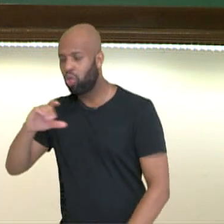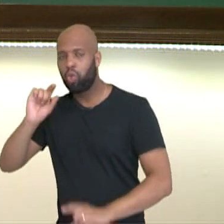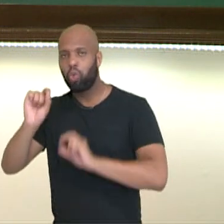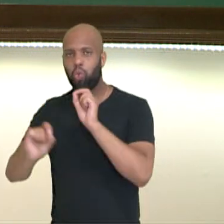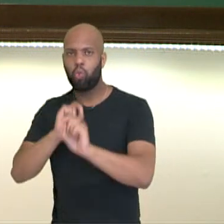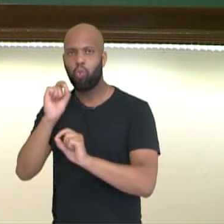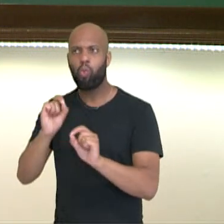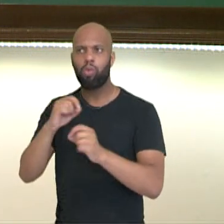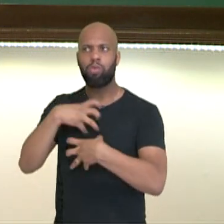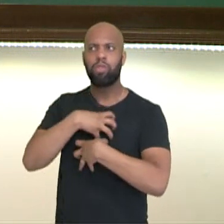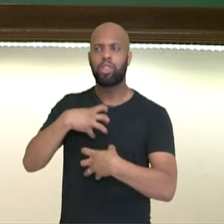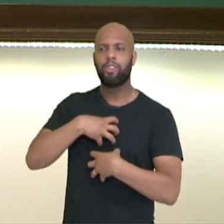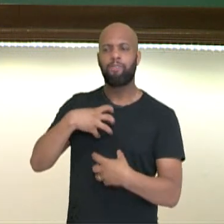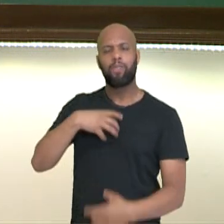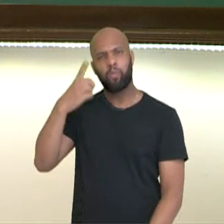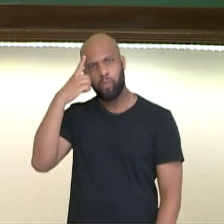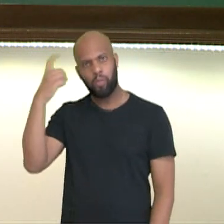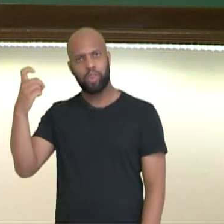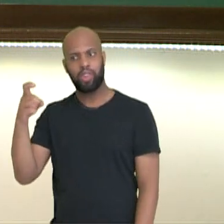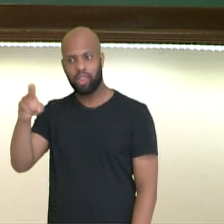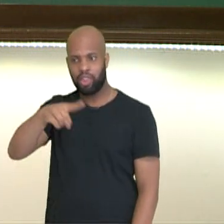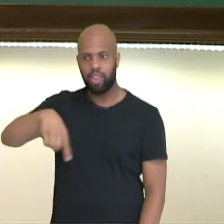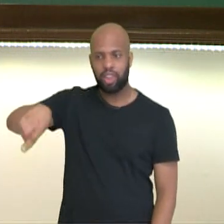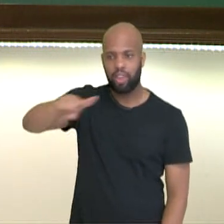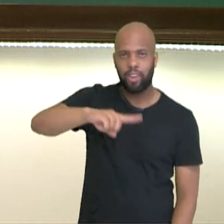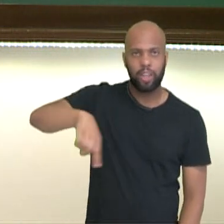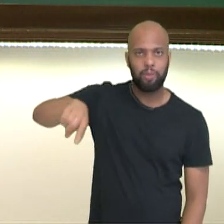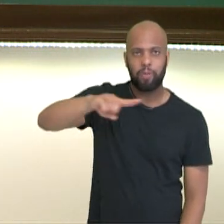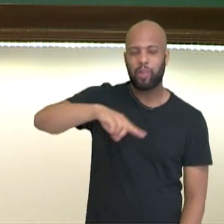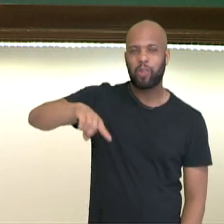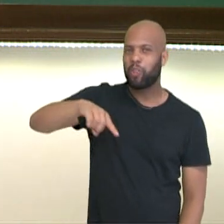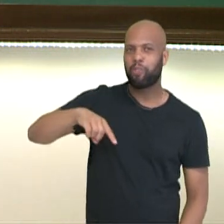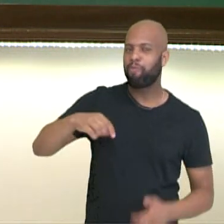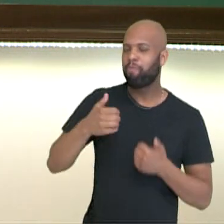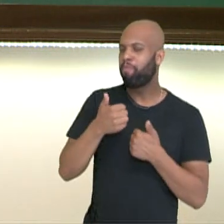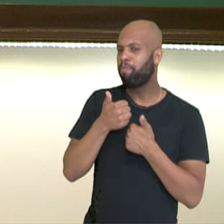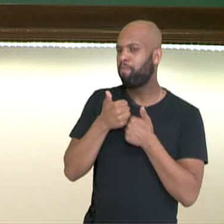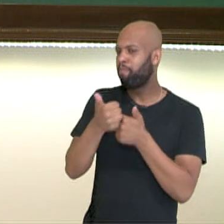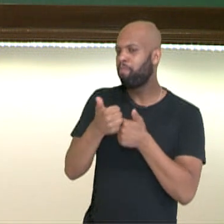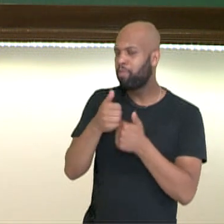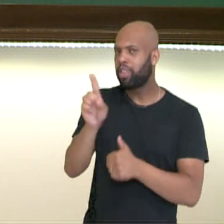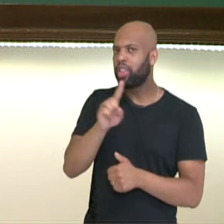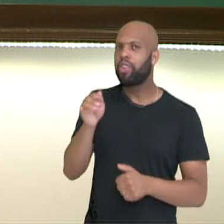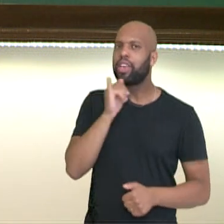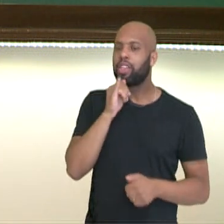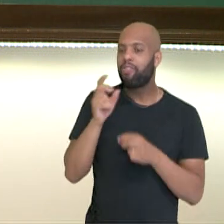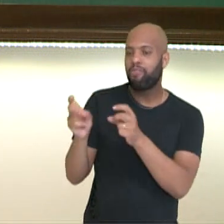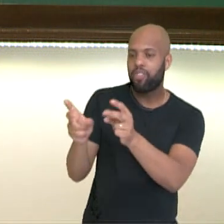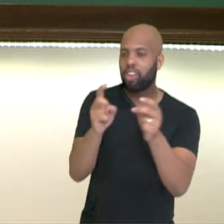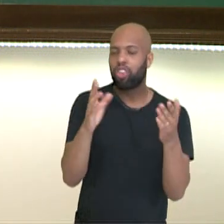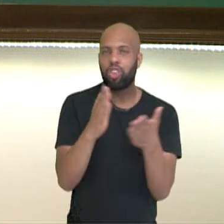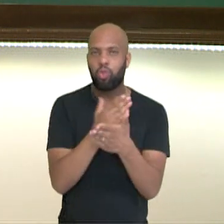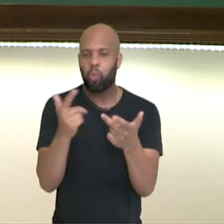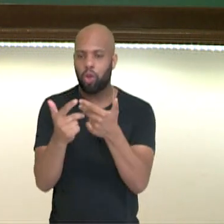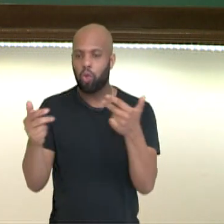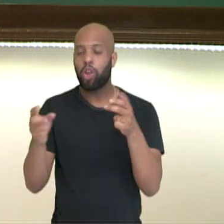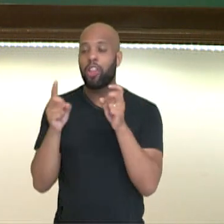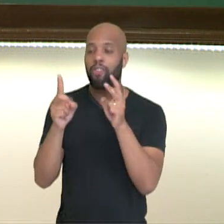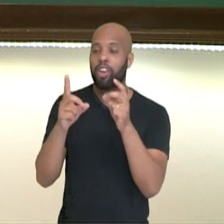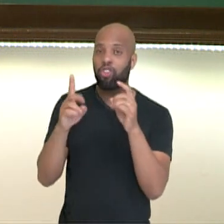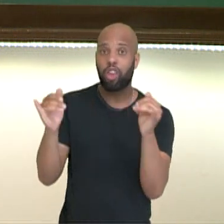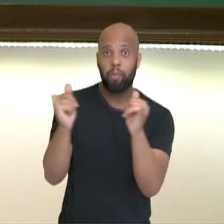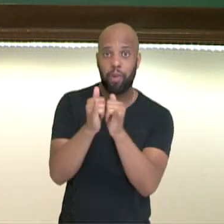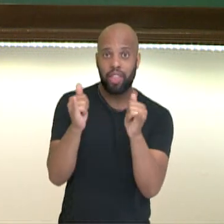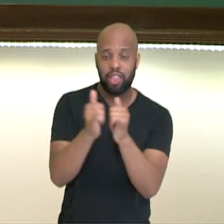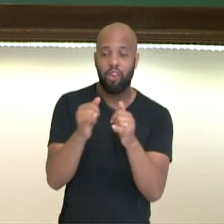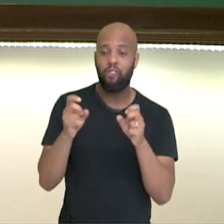pouco controversas, como, por exemplo, a venda de indulgências e a venda de objetos e artefatos sagrados, mas que, na verdade, não eram sagrados,